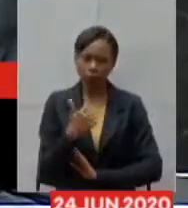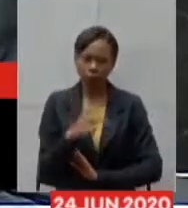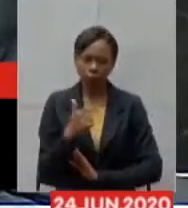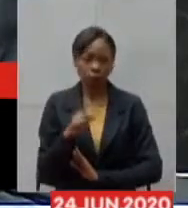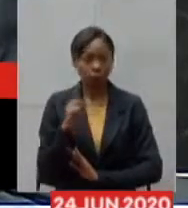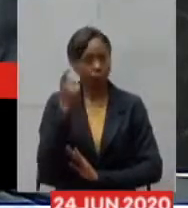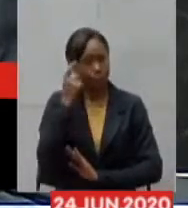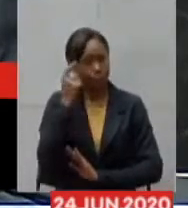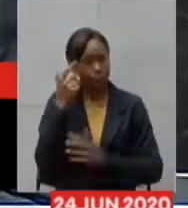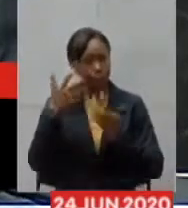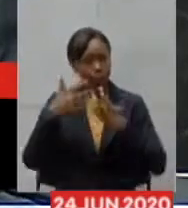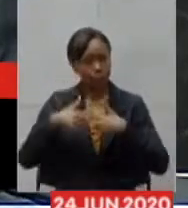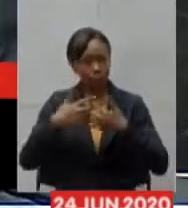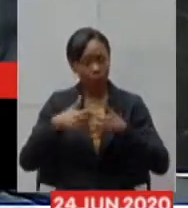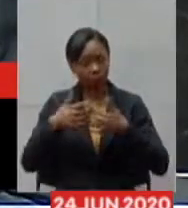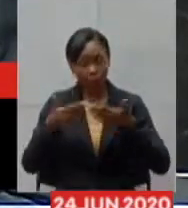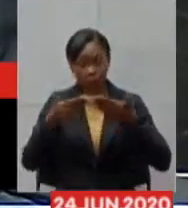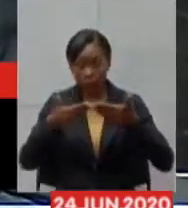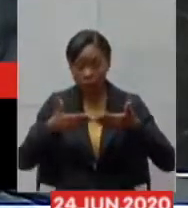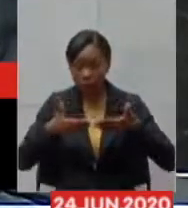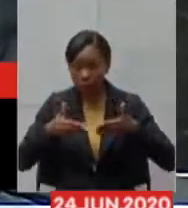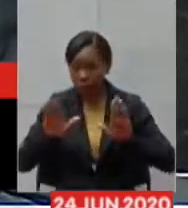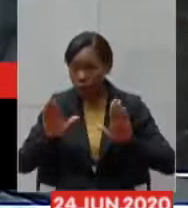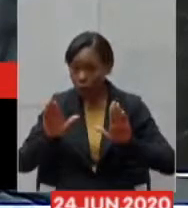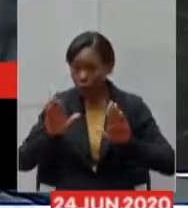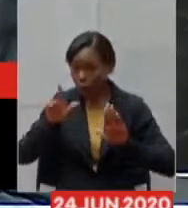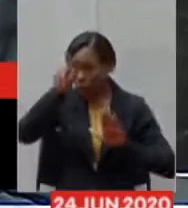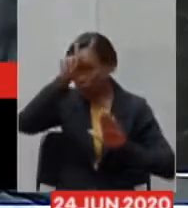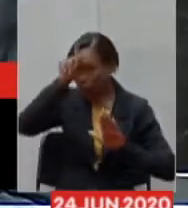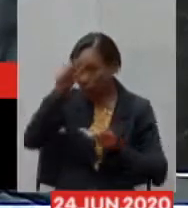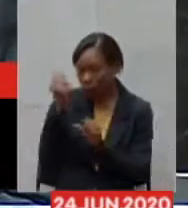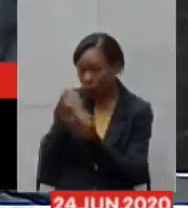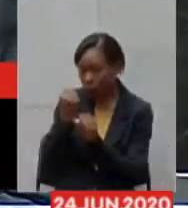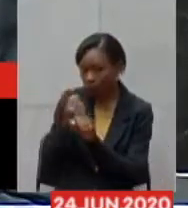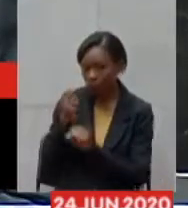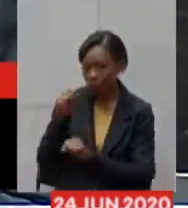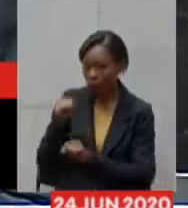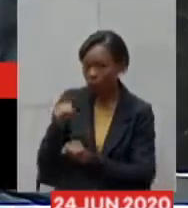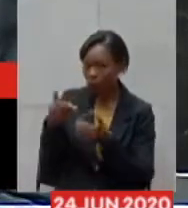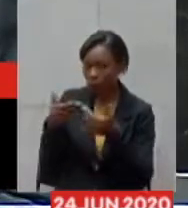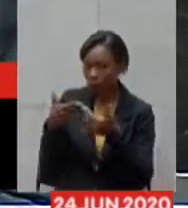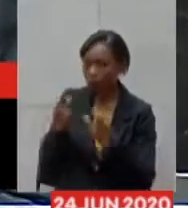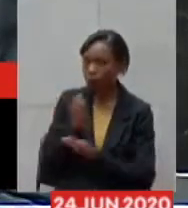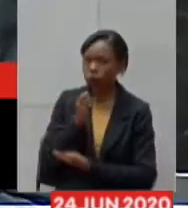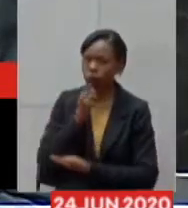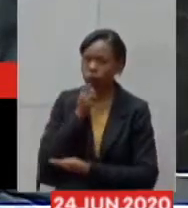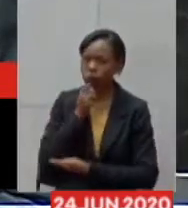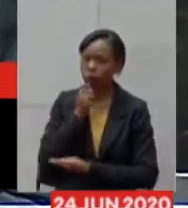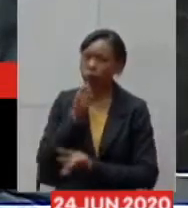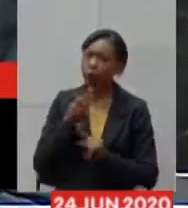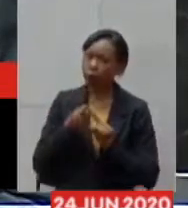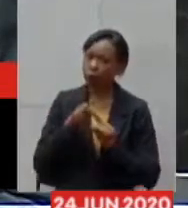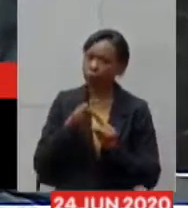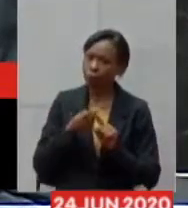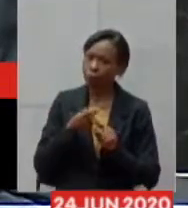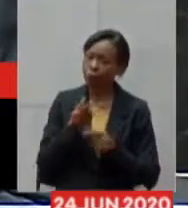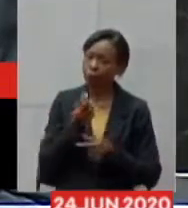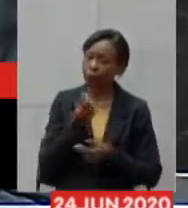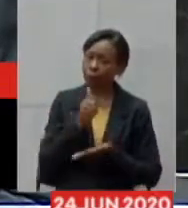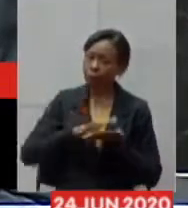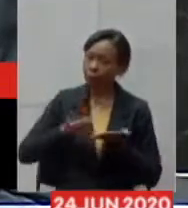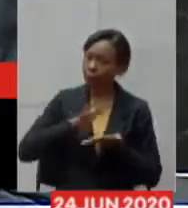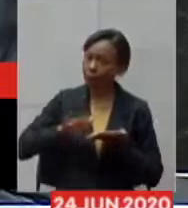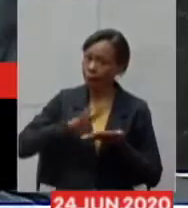pensarmos em abrir o hospital de campanha isso me parece ser imprudente a gente neste momento ter um gasto muito alto para um hospital que